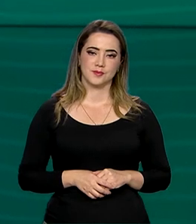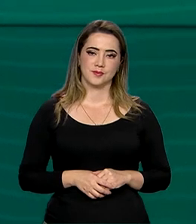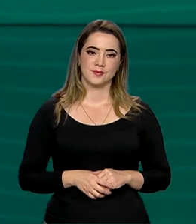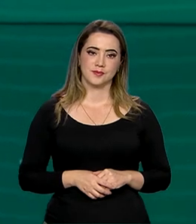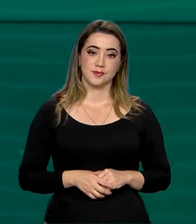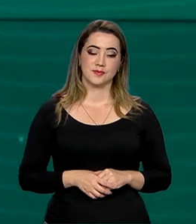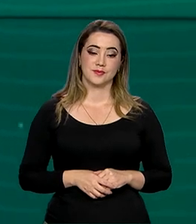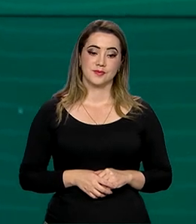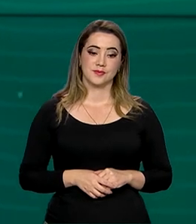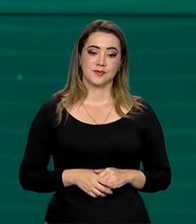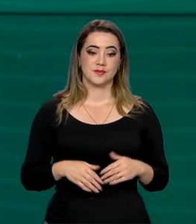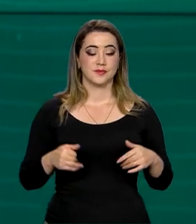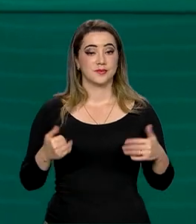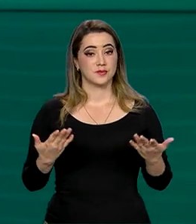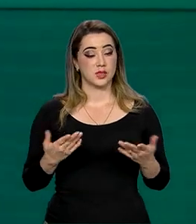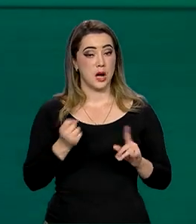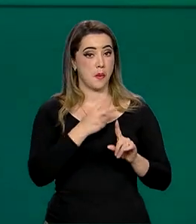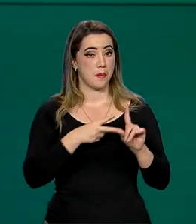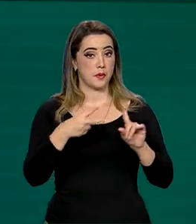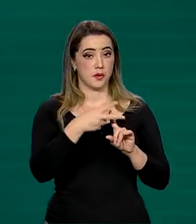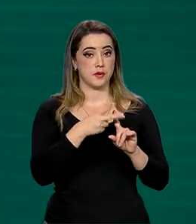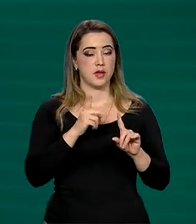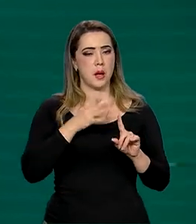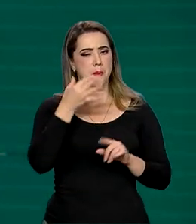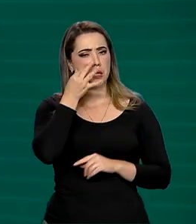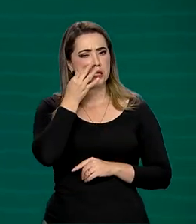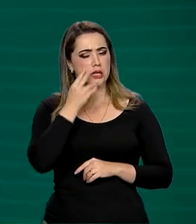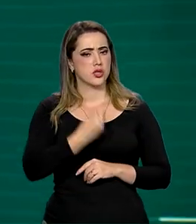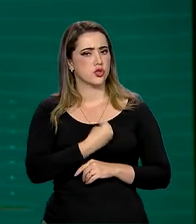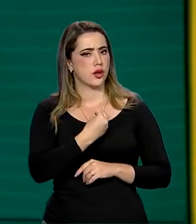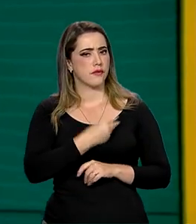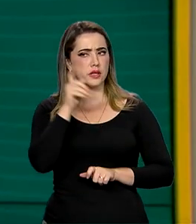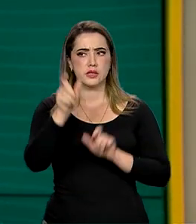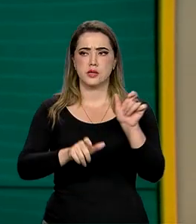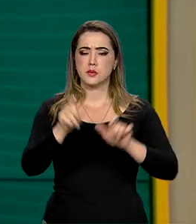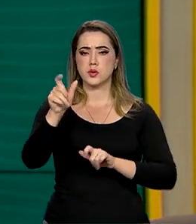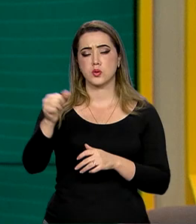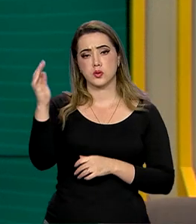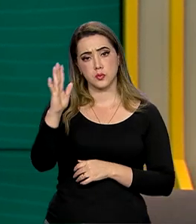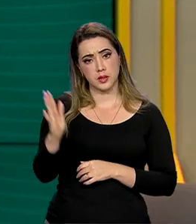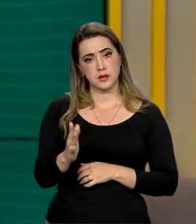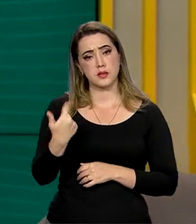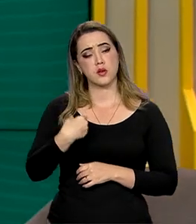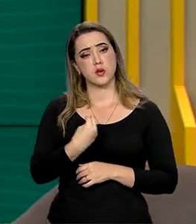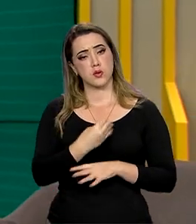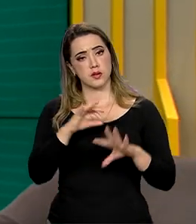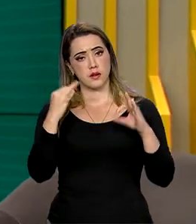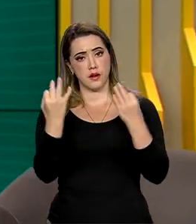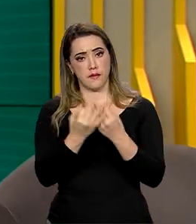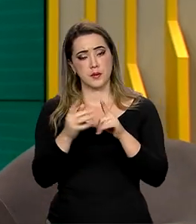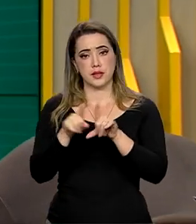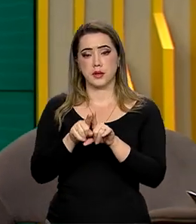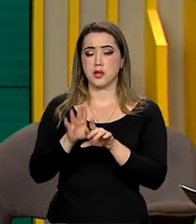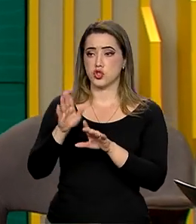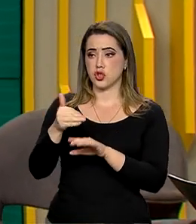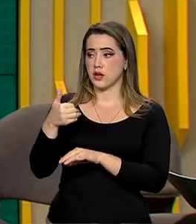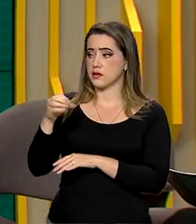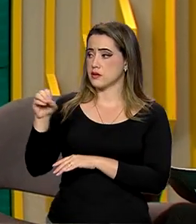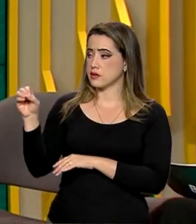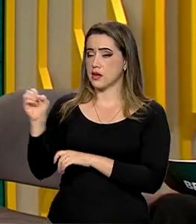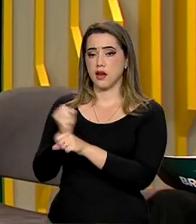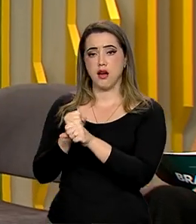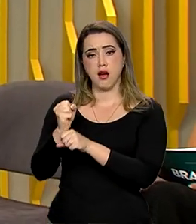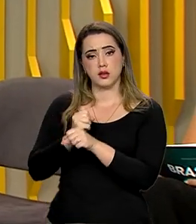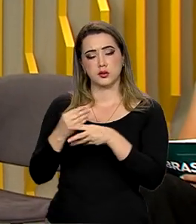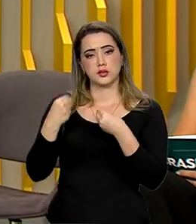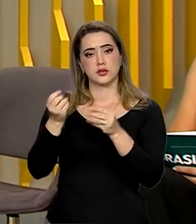A Previdência Social está presente na vida do trabalhador brasileiro e sua família há exatos 100 anos, garantindo